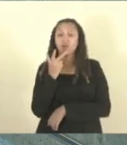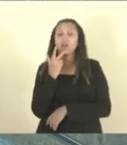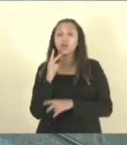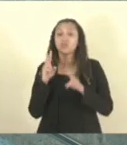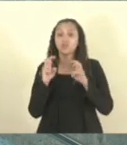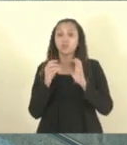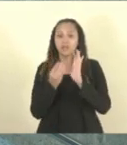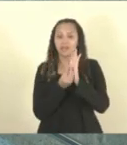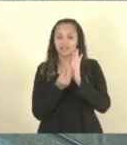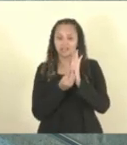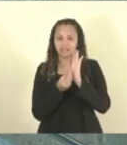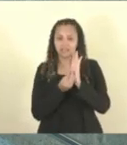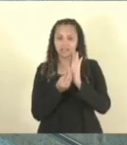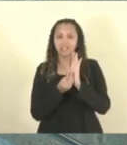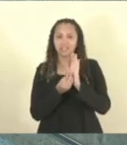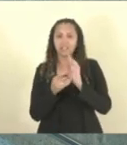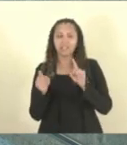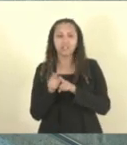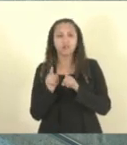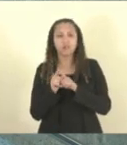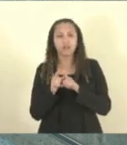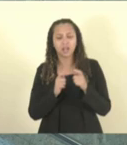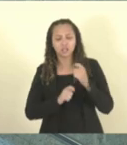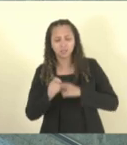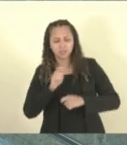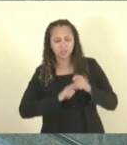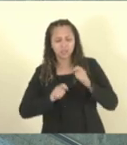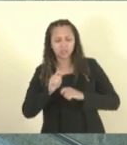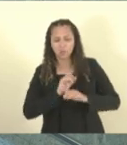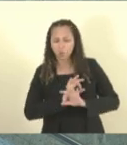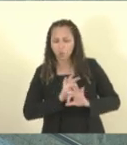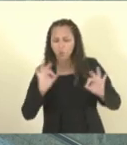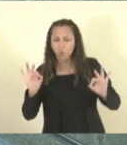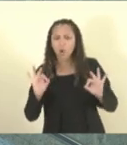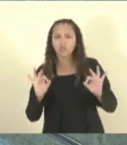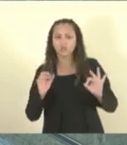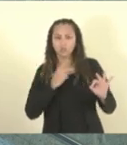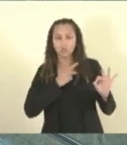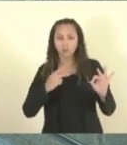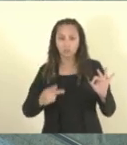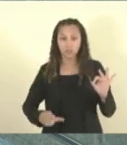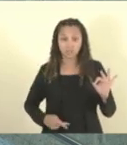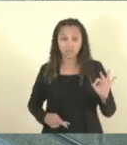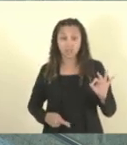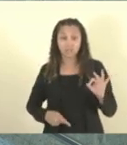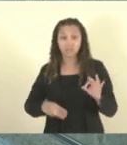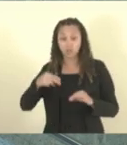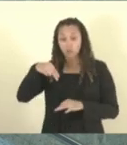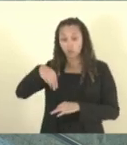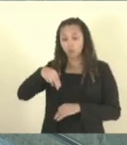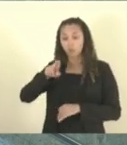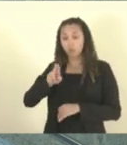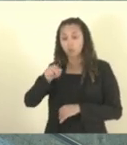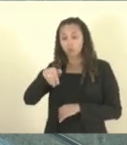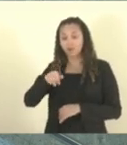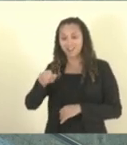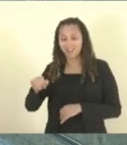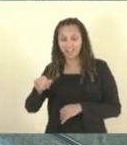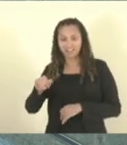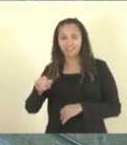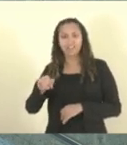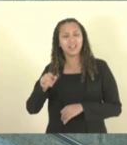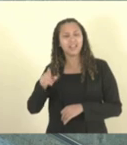sobre a Cezan e da excelente administração que está sendo realizada pelo presidente, diretor-presidente Munir. Munir vem